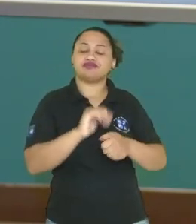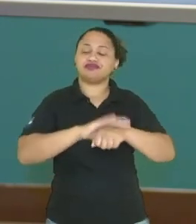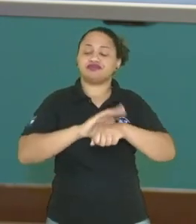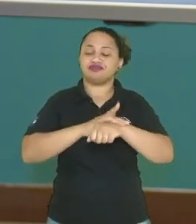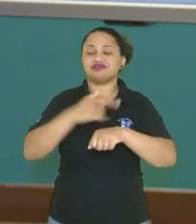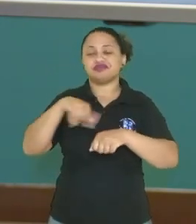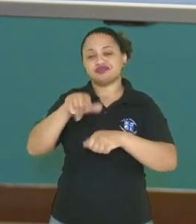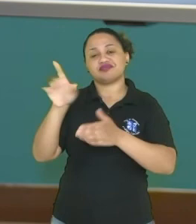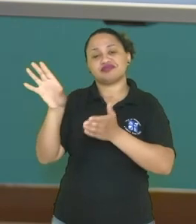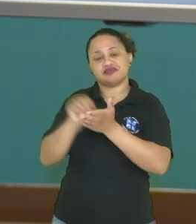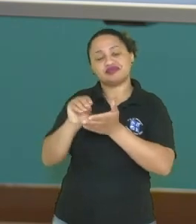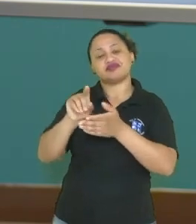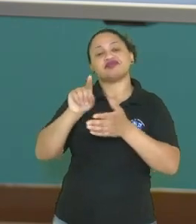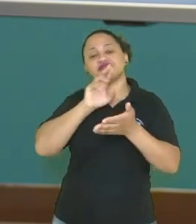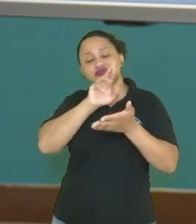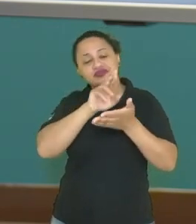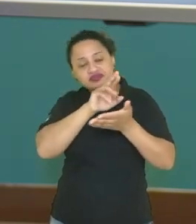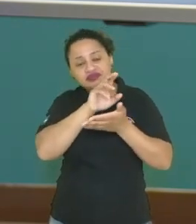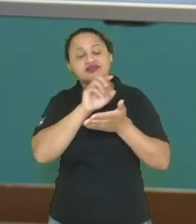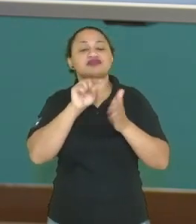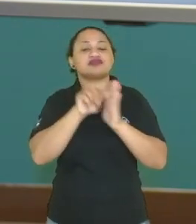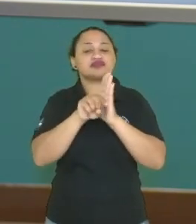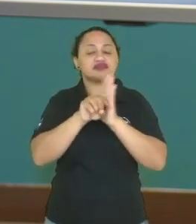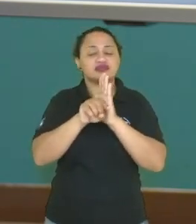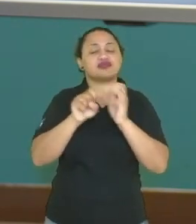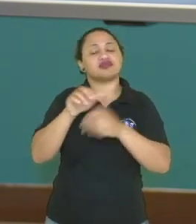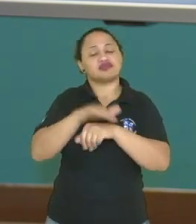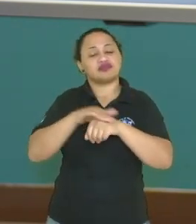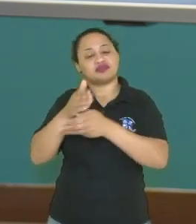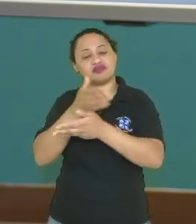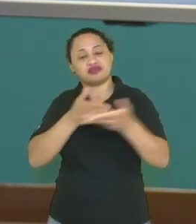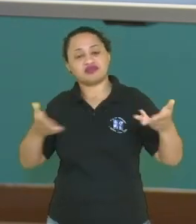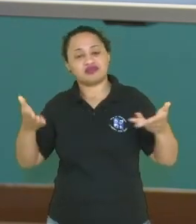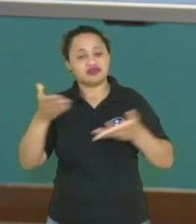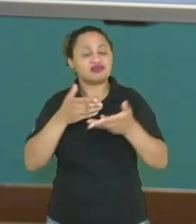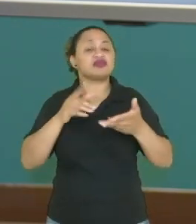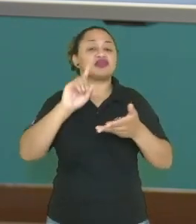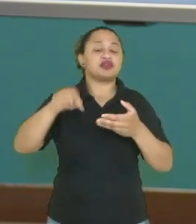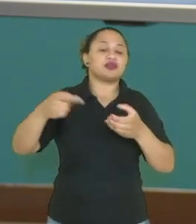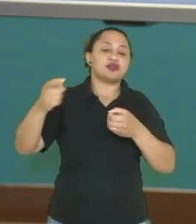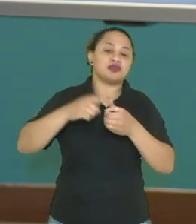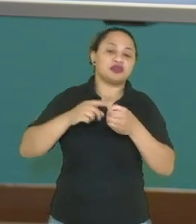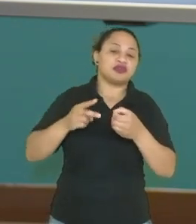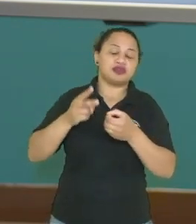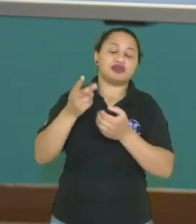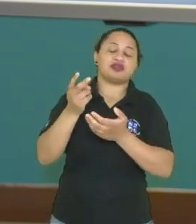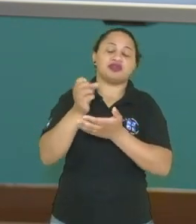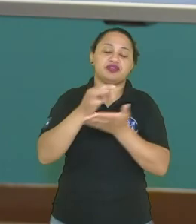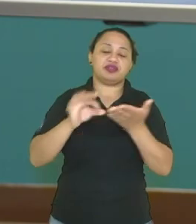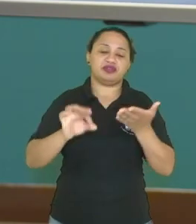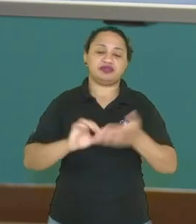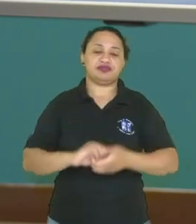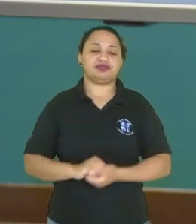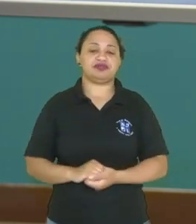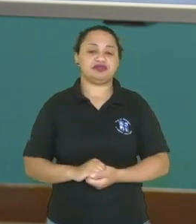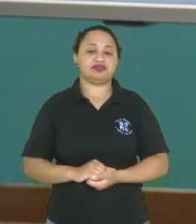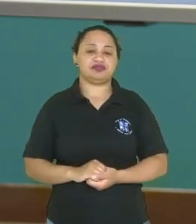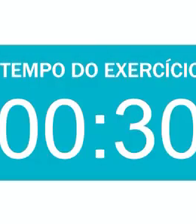tempinho para você anotar, para você responder. Pode conversar aí com os colegas da sua turma e a gente já volta para conferir até daqui a pouquinho.